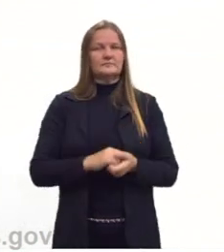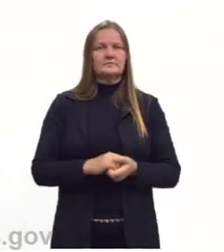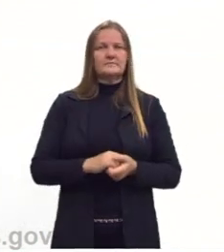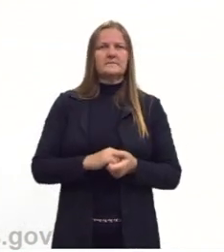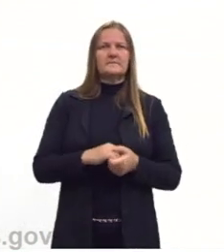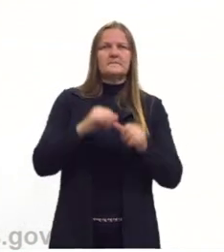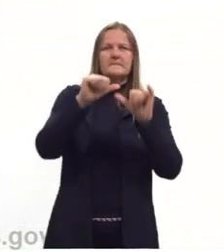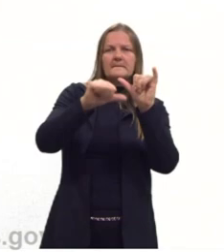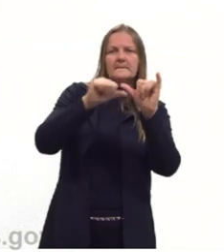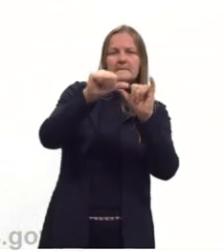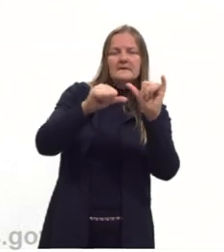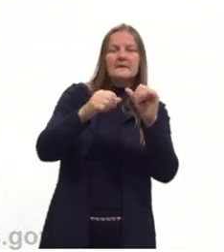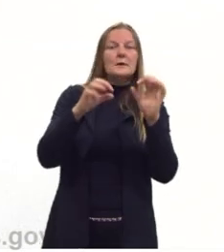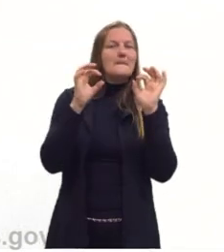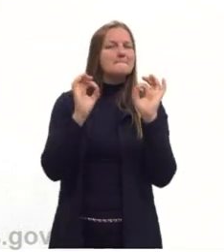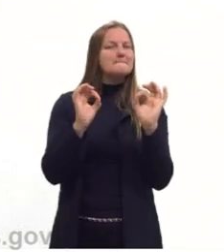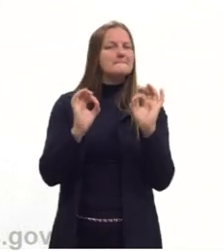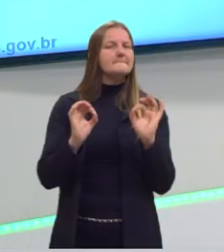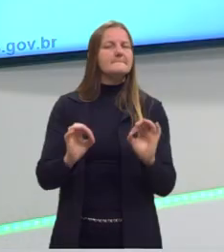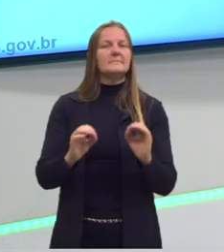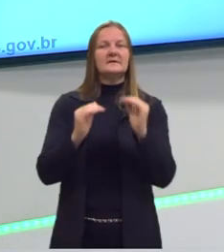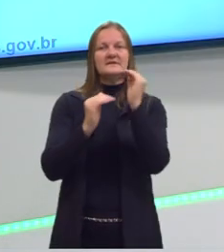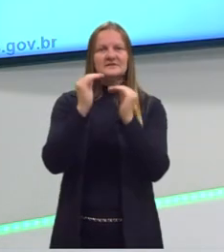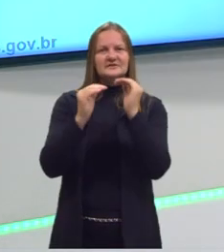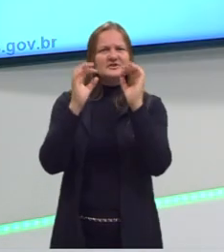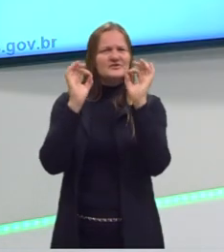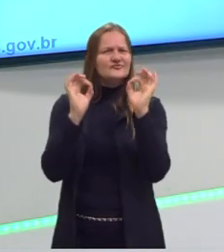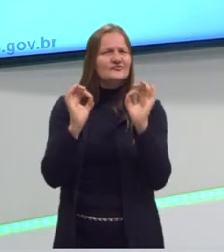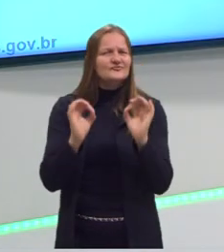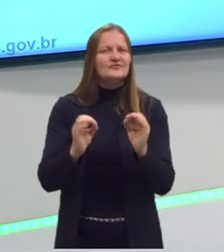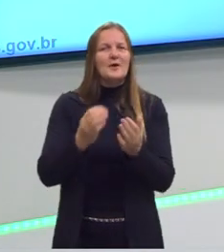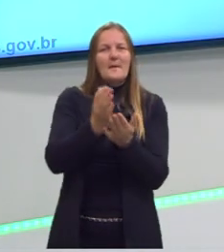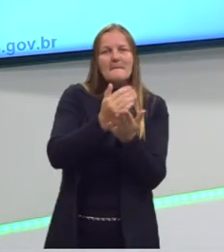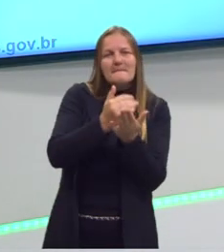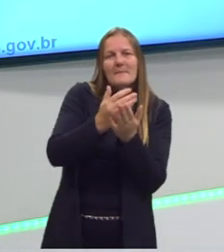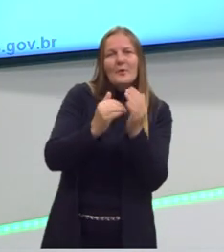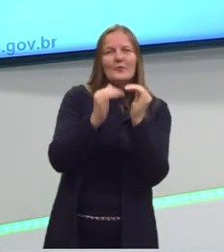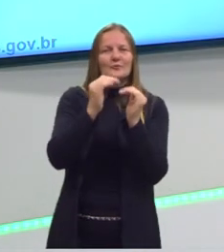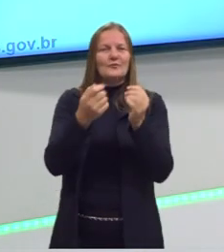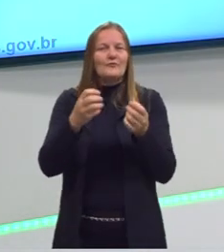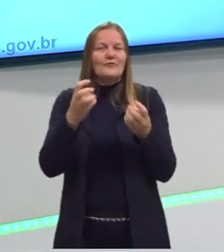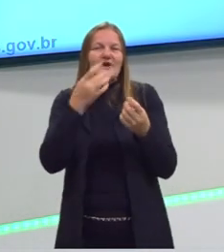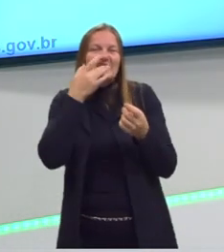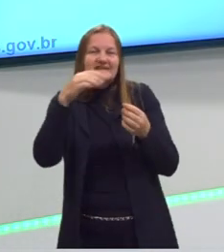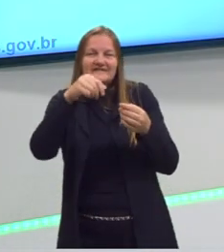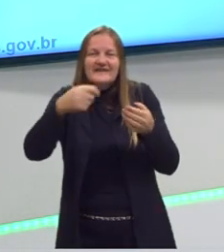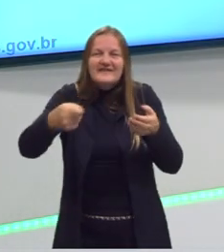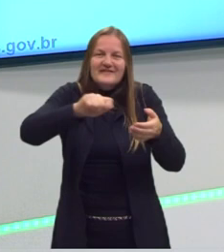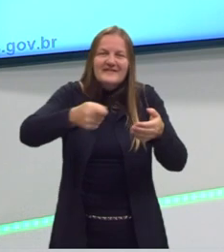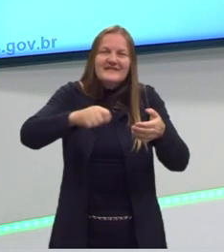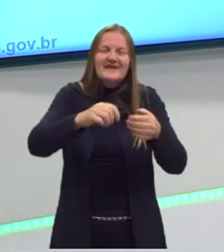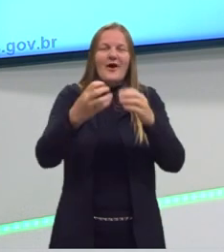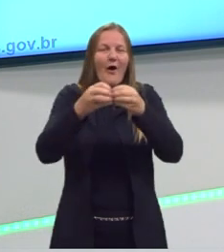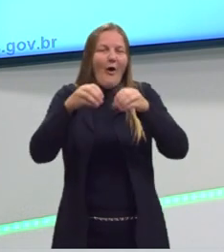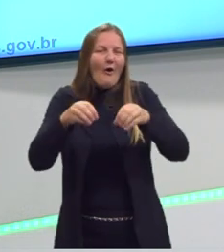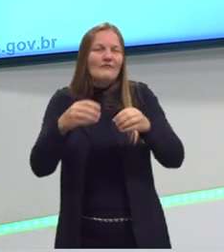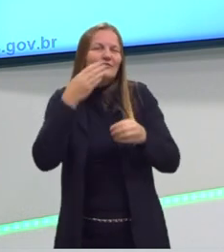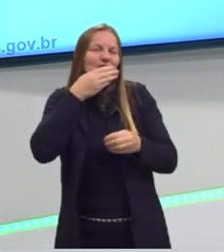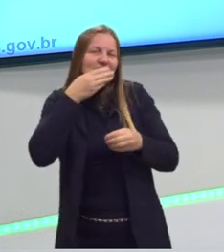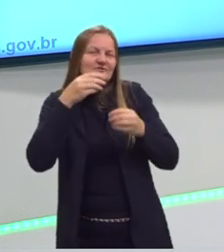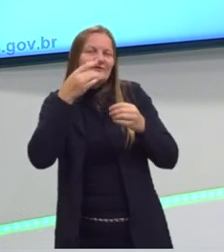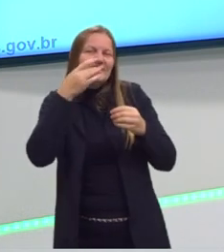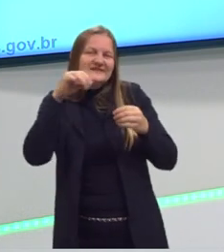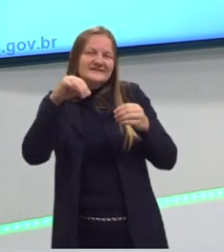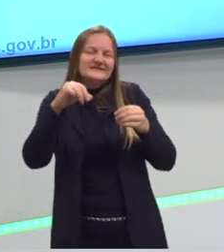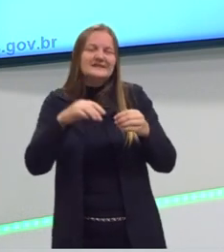reações perfeitas, quantidade perfeita. Na hora de fazer o bolo, eu tenho a quantidade de farinha, tenho a quantidade de ovos, tenho a quantidade de açúcar.